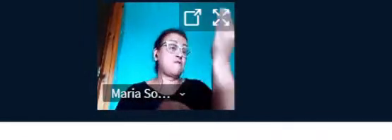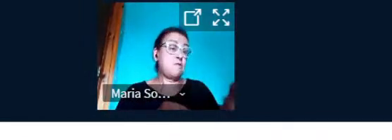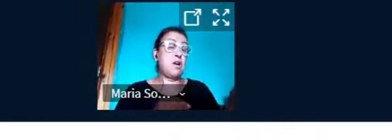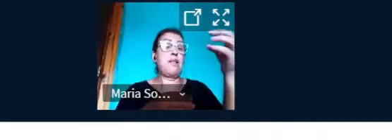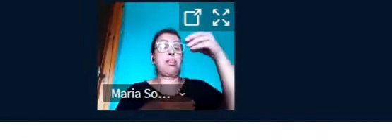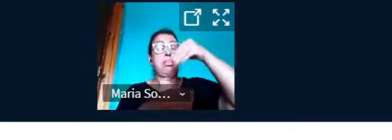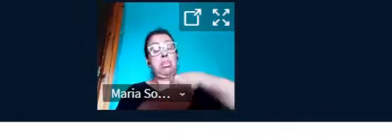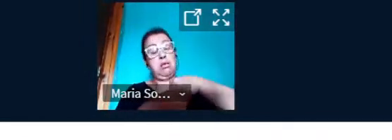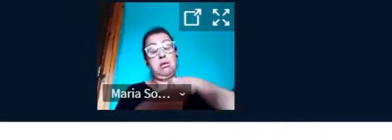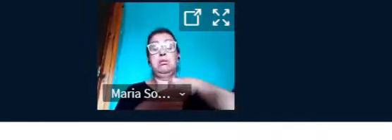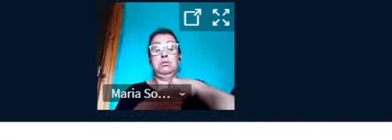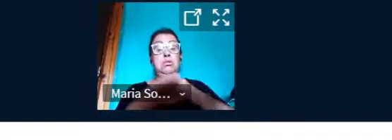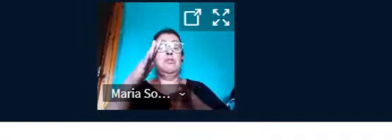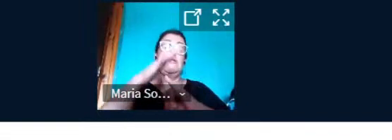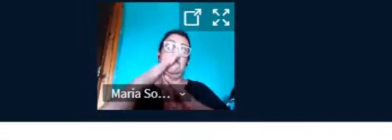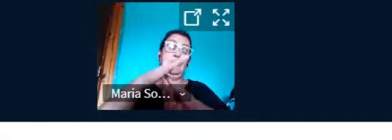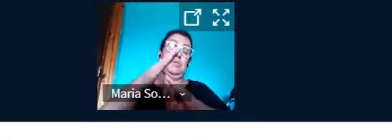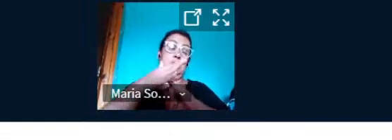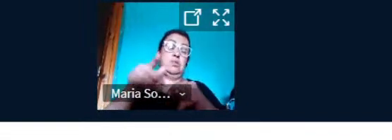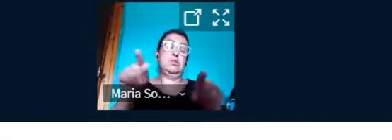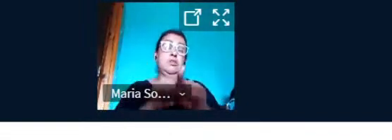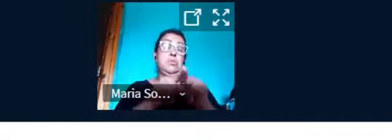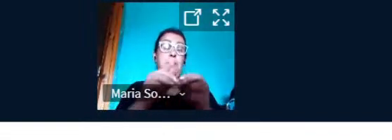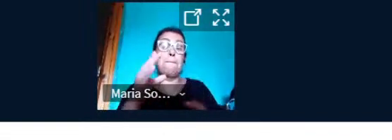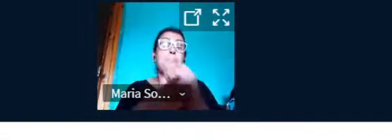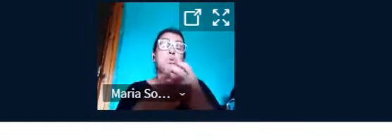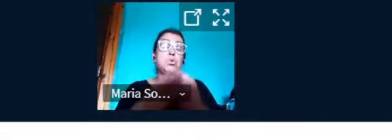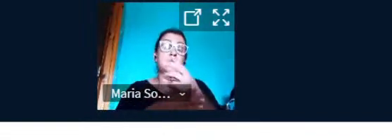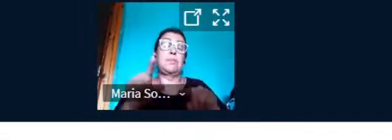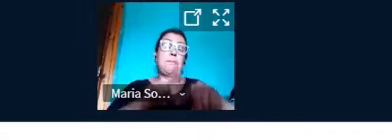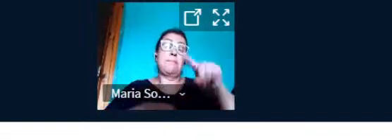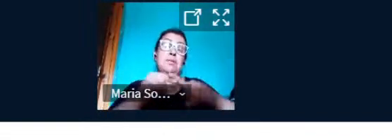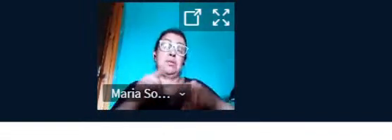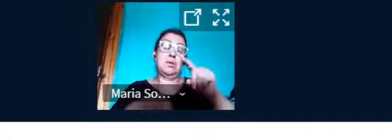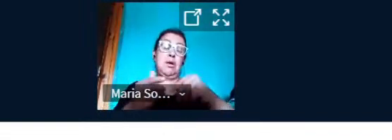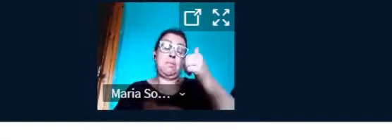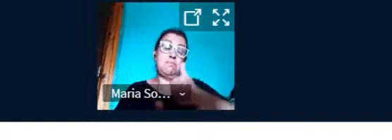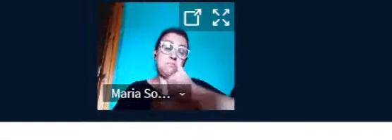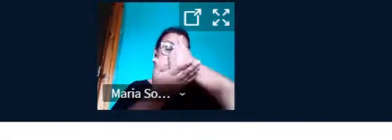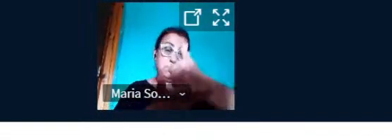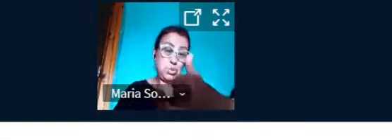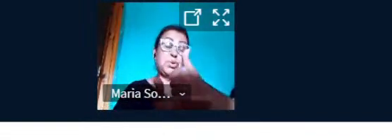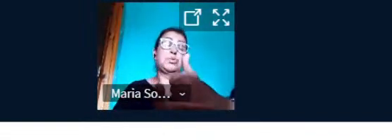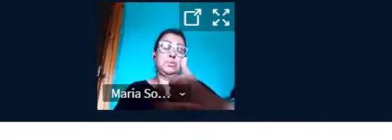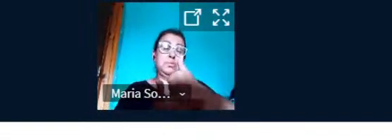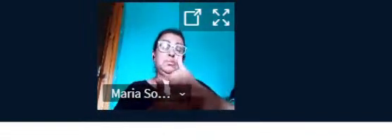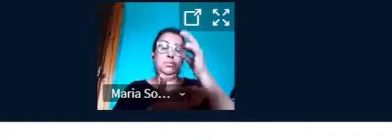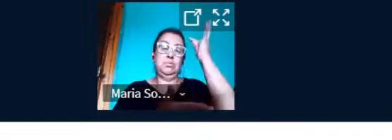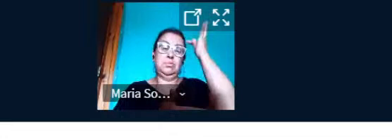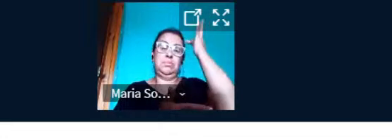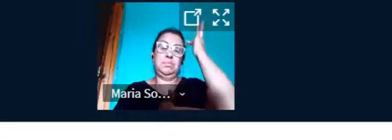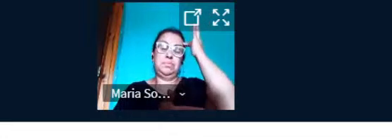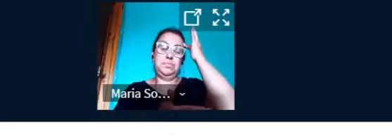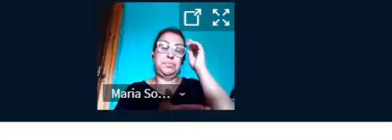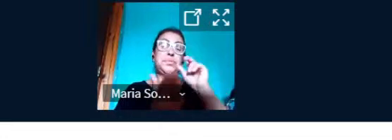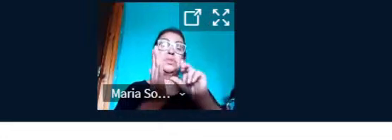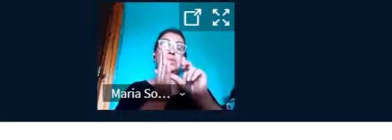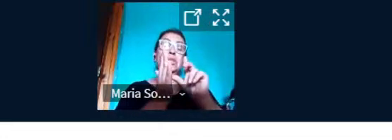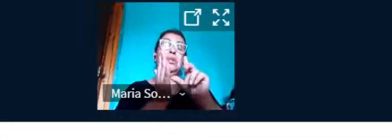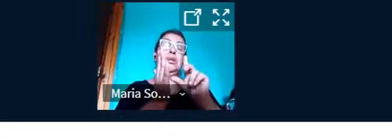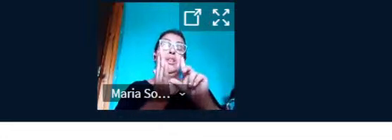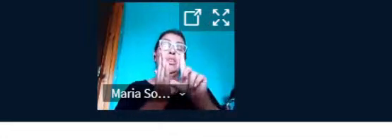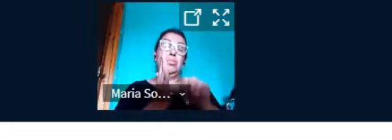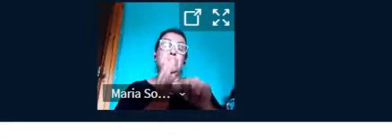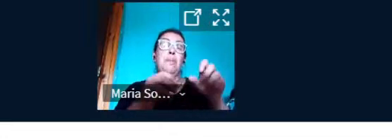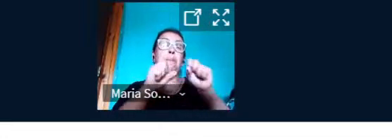desenho técnico. Devido à pandemia, o projeto passou a ter papel fundamental no suporte às atividades pedagógicas não presenciais,